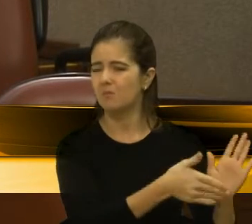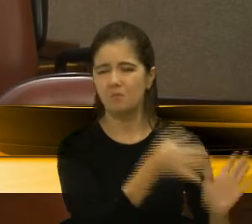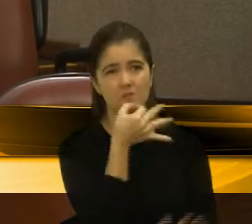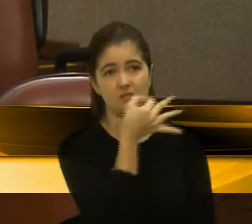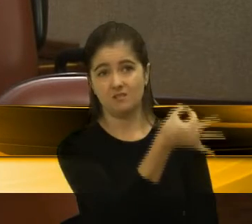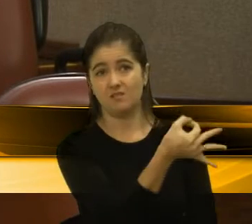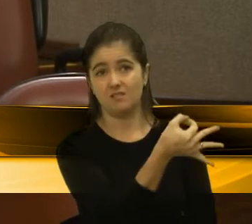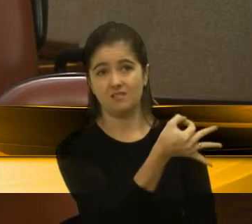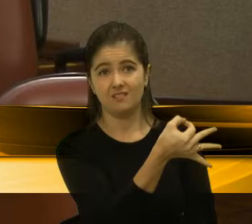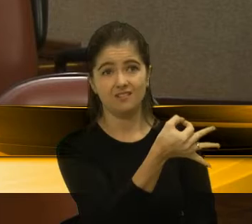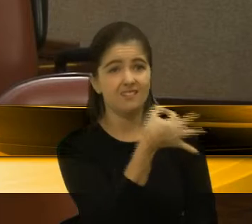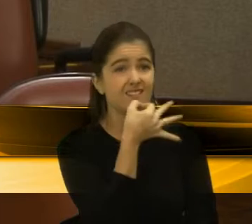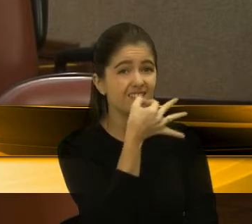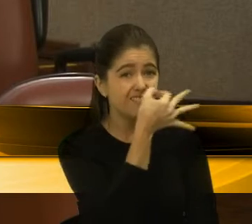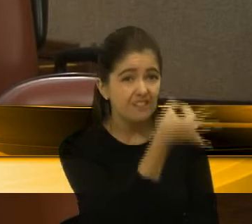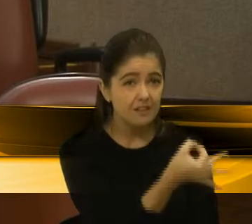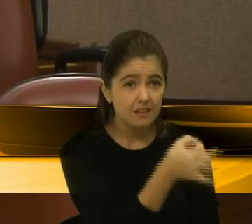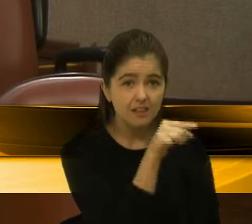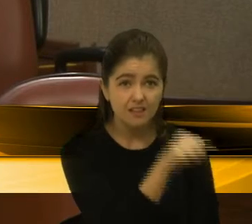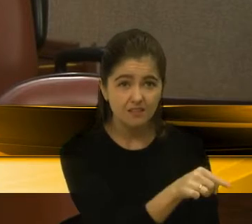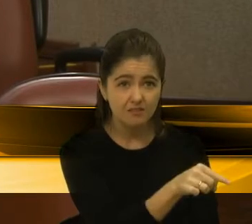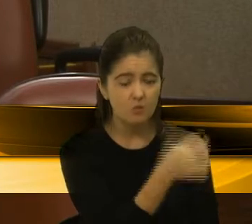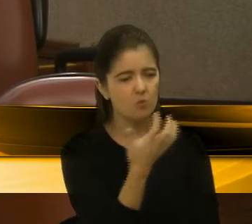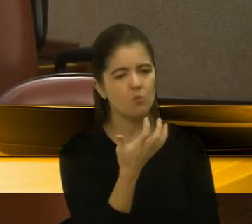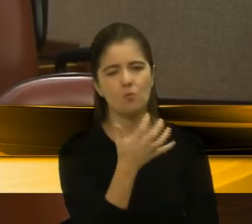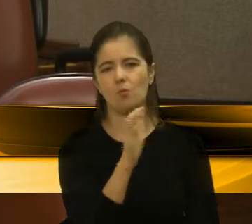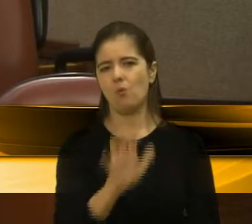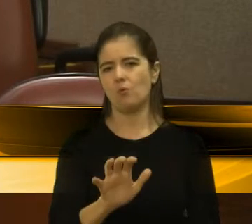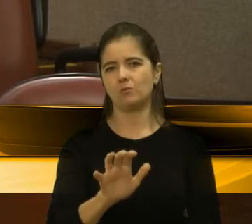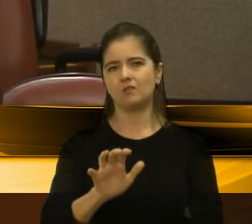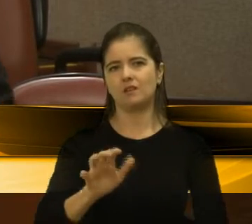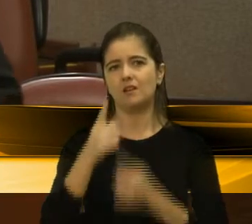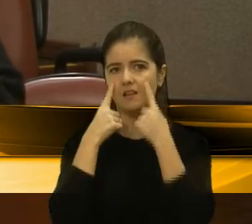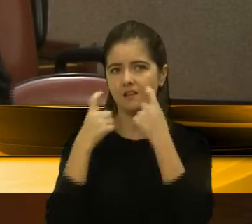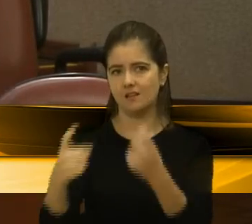ridícula, ridícula, contrária aos interesses da nossa cidade. Muito obrigado.